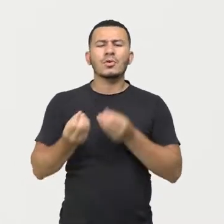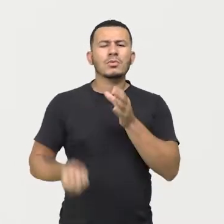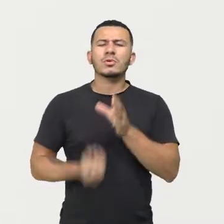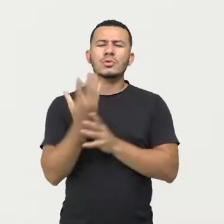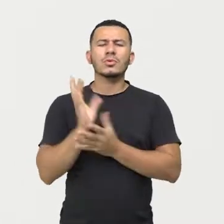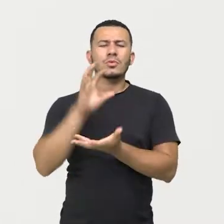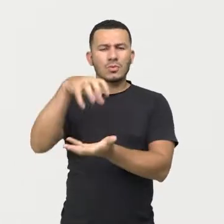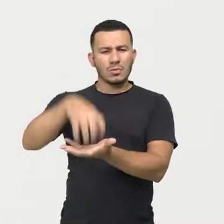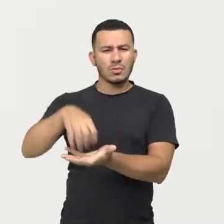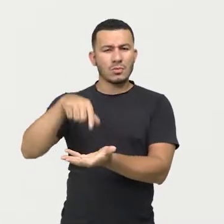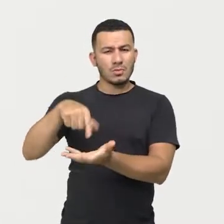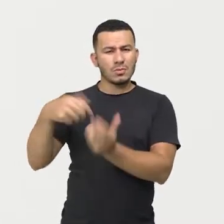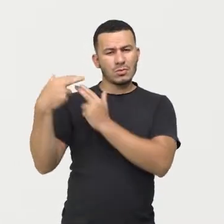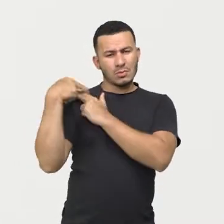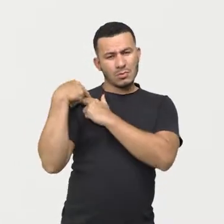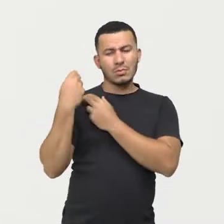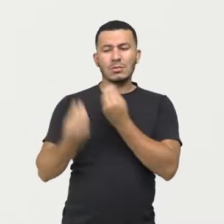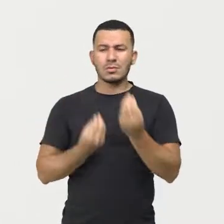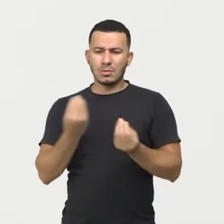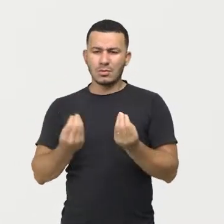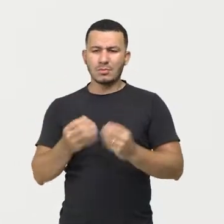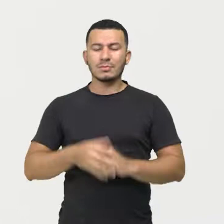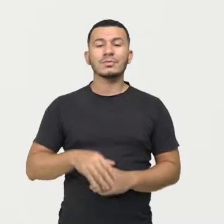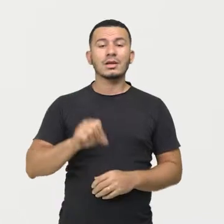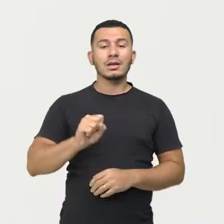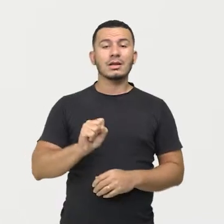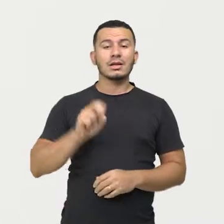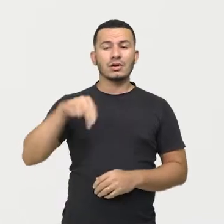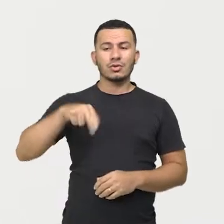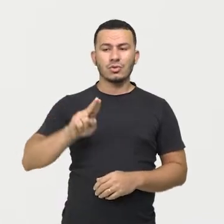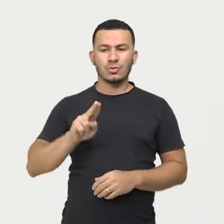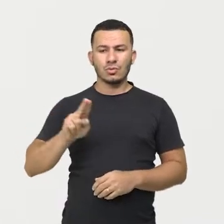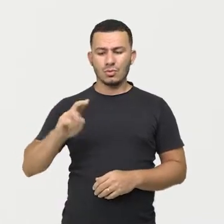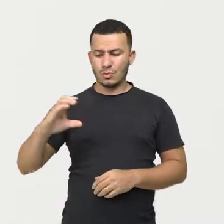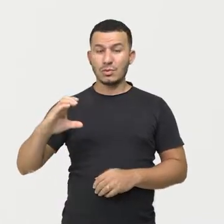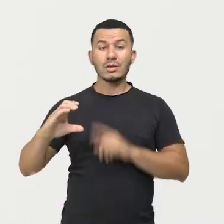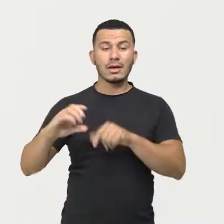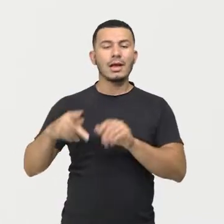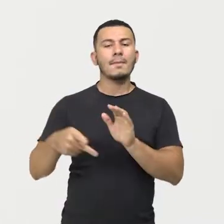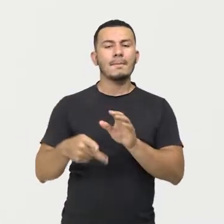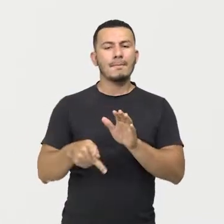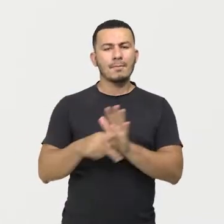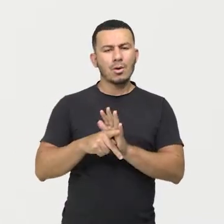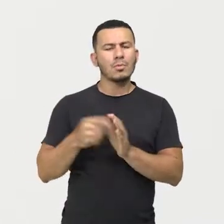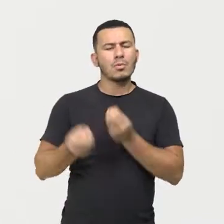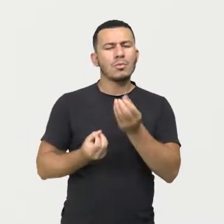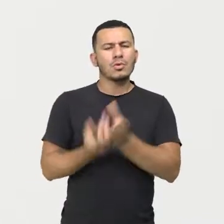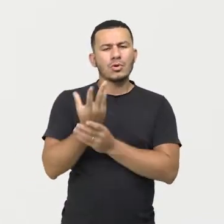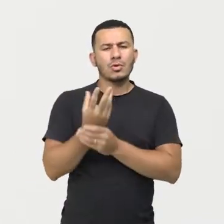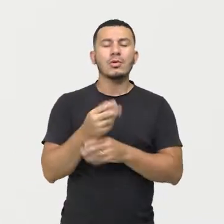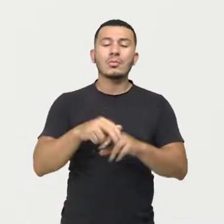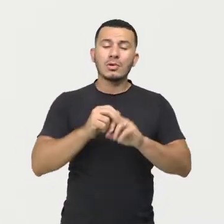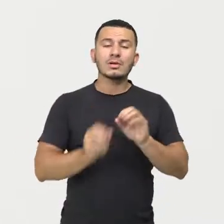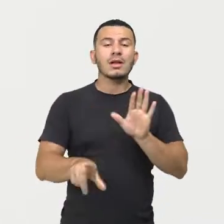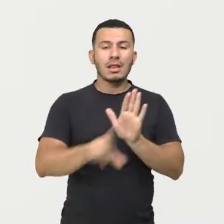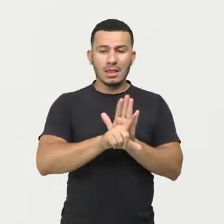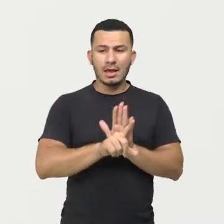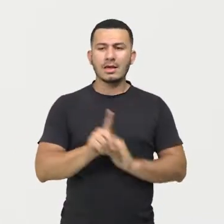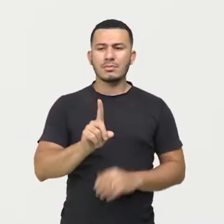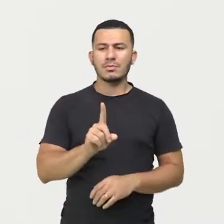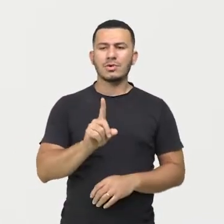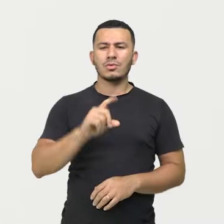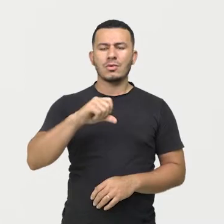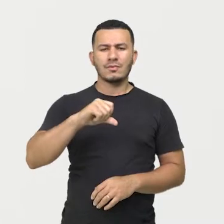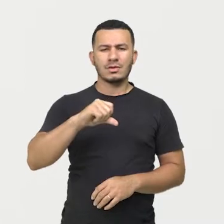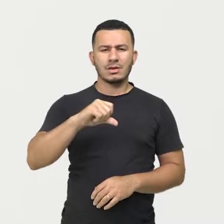esse sistema, esse SNUC? Ele surgiu através da criação da Lei 9.985 de